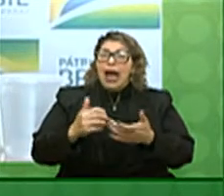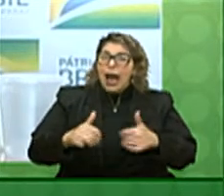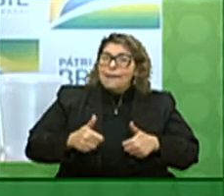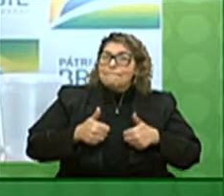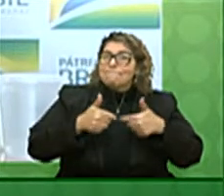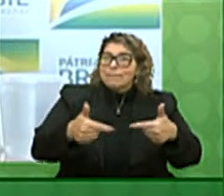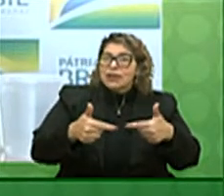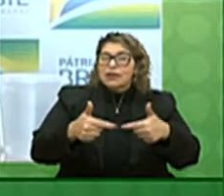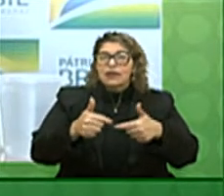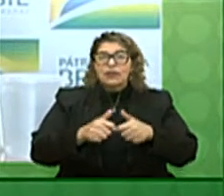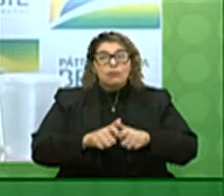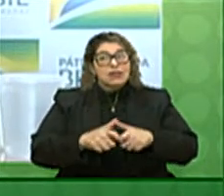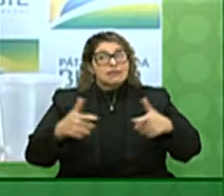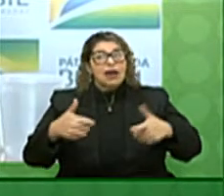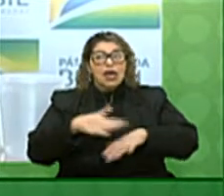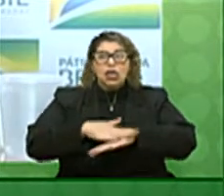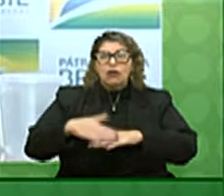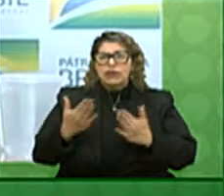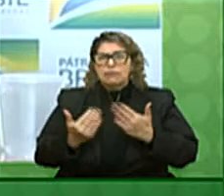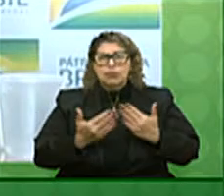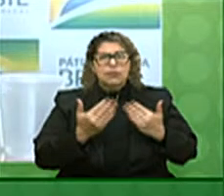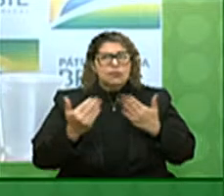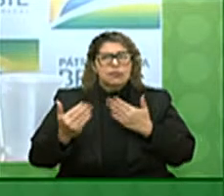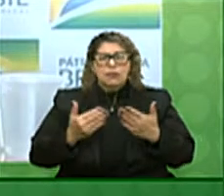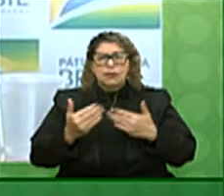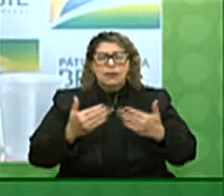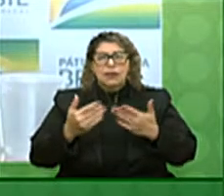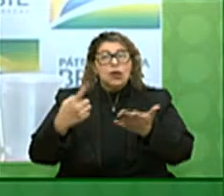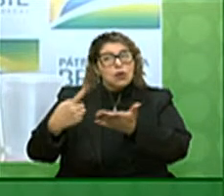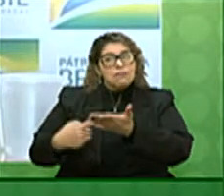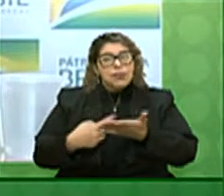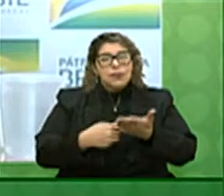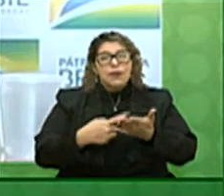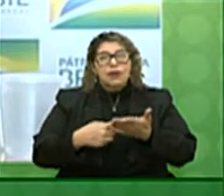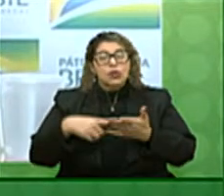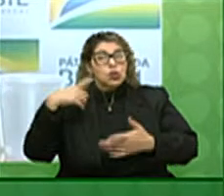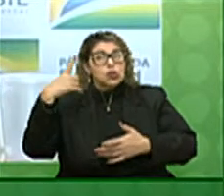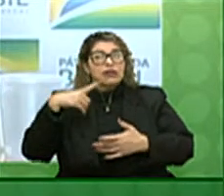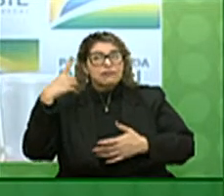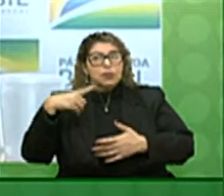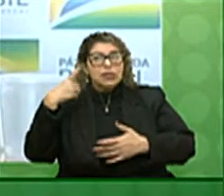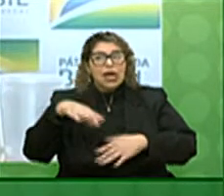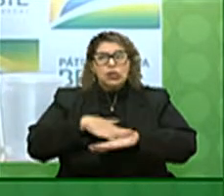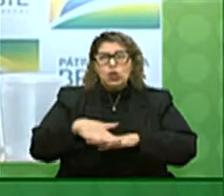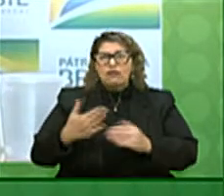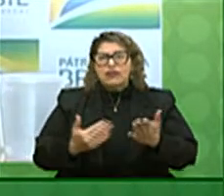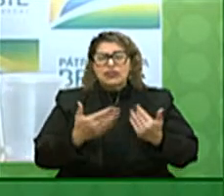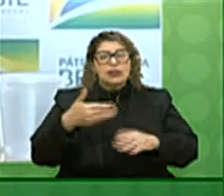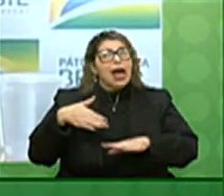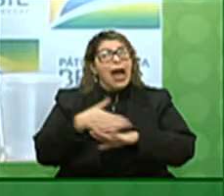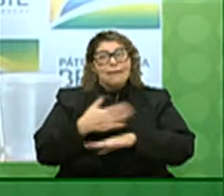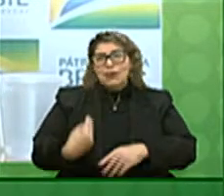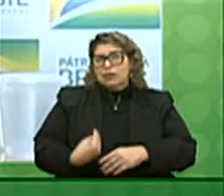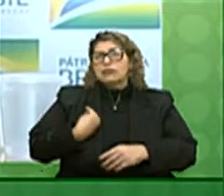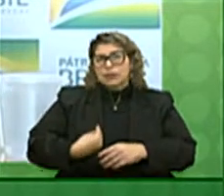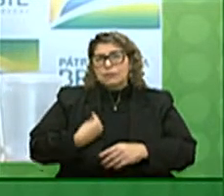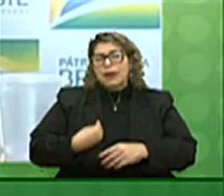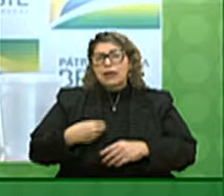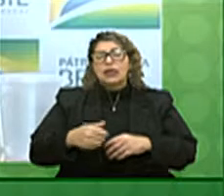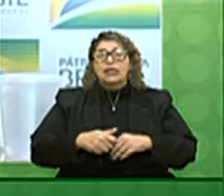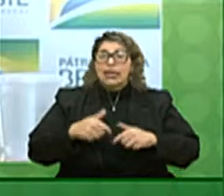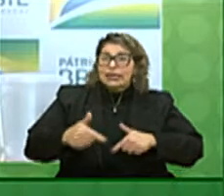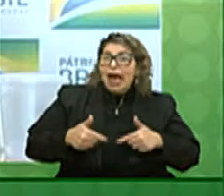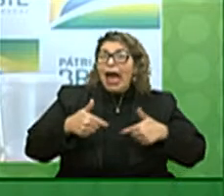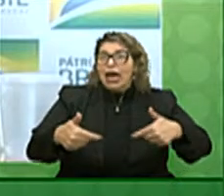buscando convencer de forma programática os nossos parlamentares a participarem dessa ação